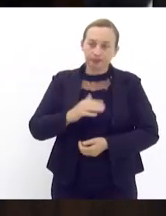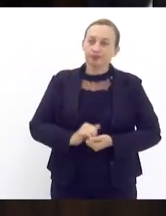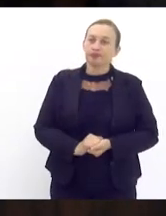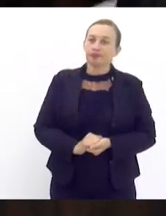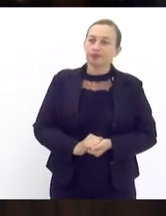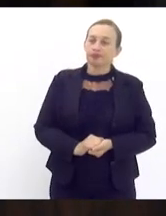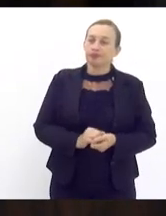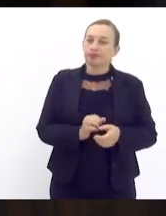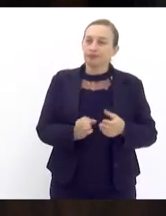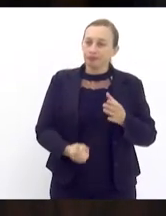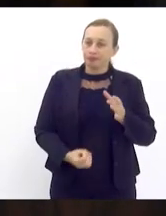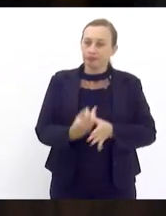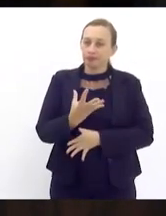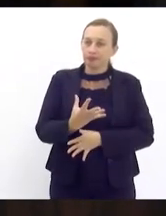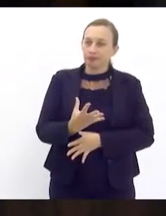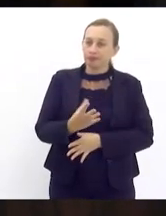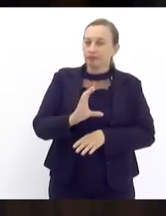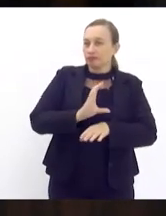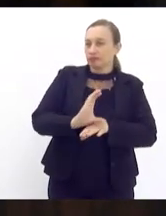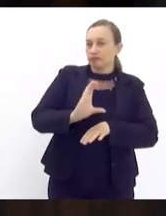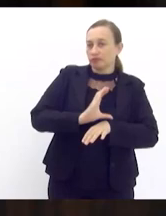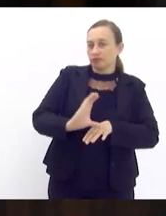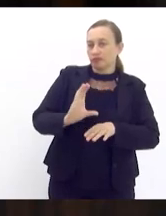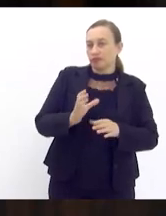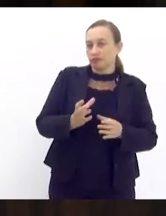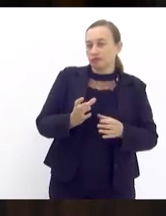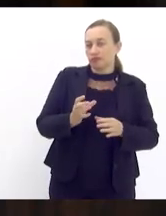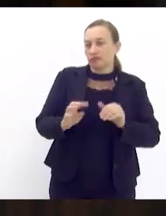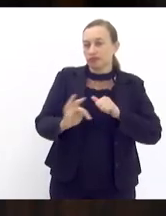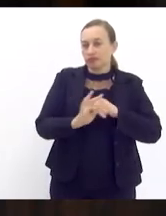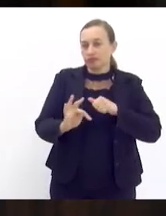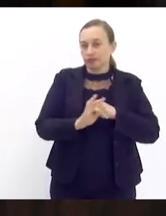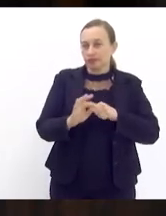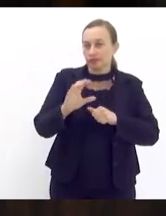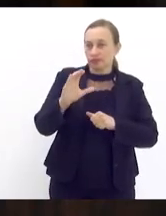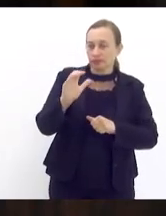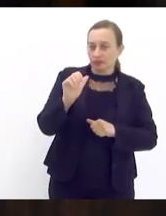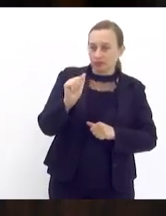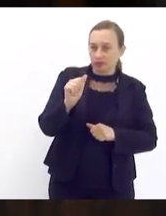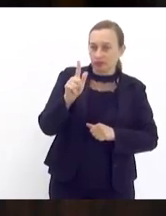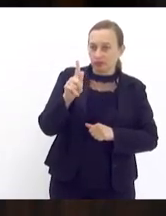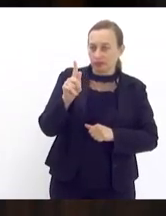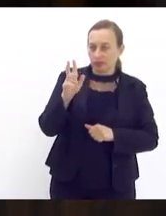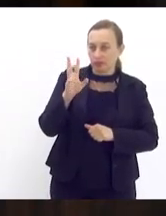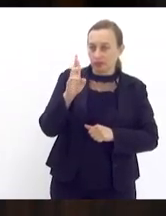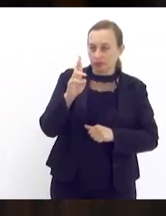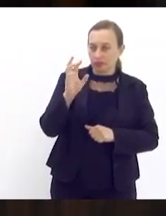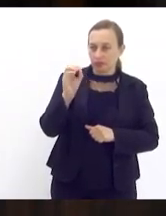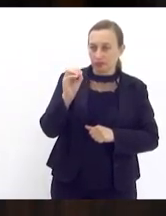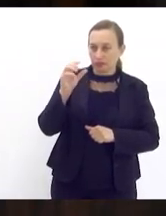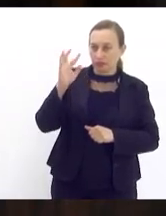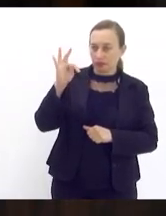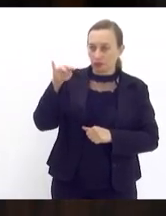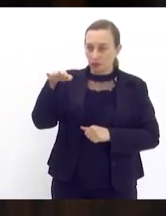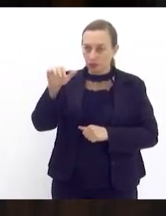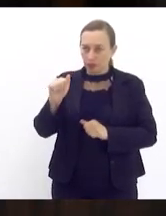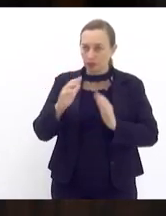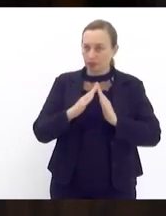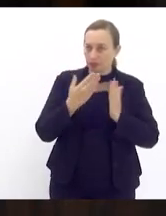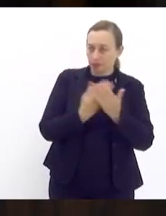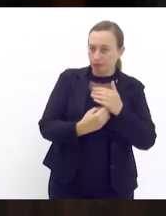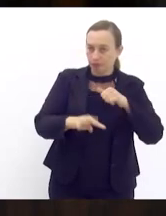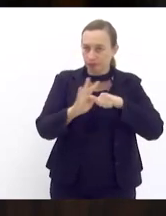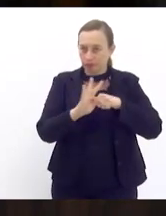implantação do curso técnico de agronomia na FAETEC da cidade de Silva